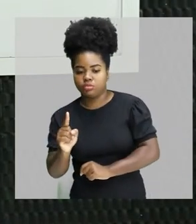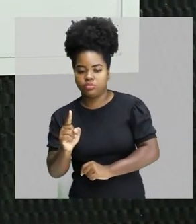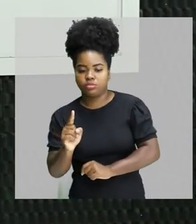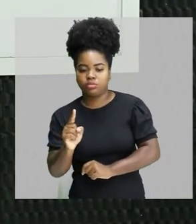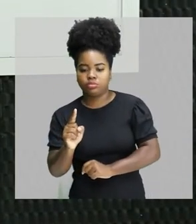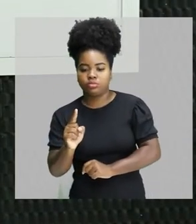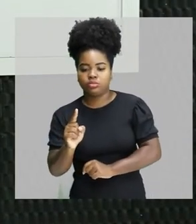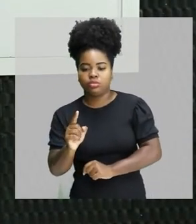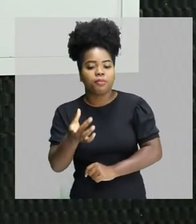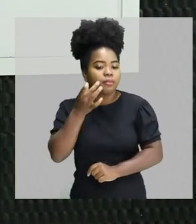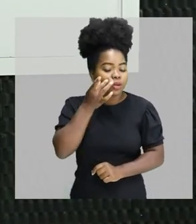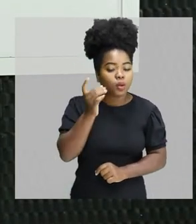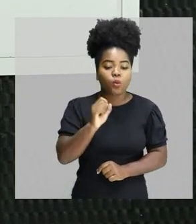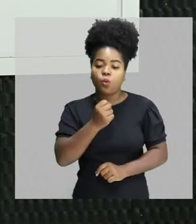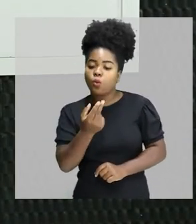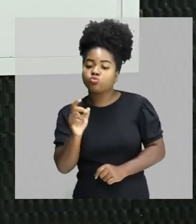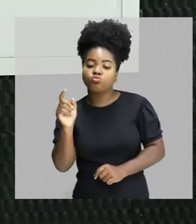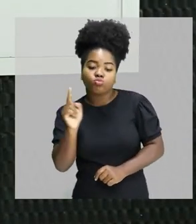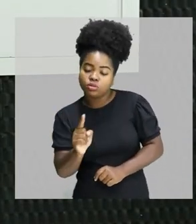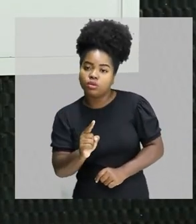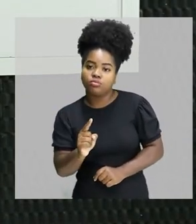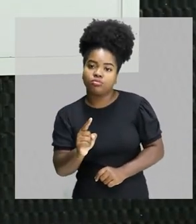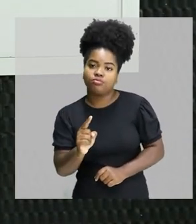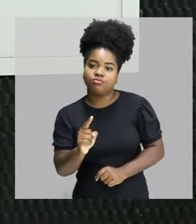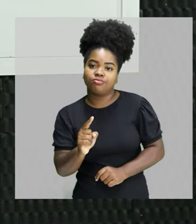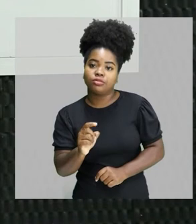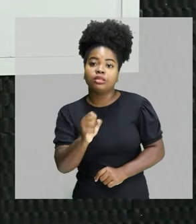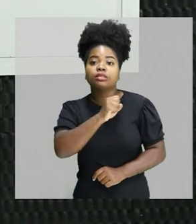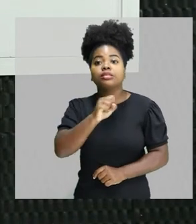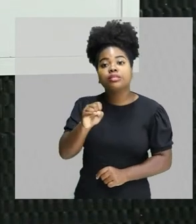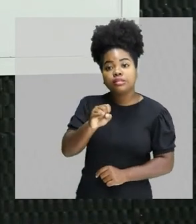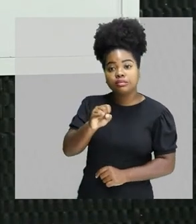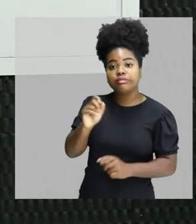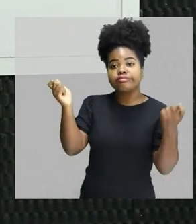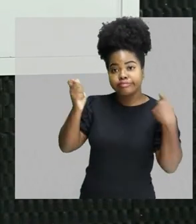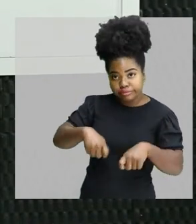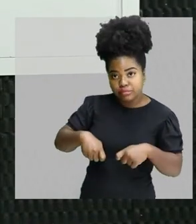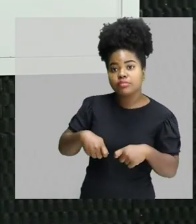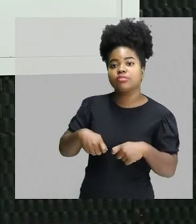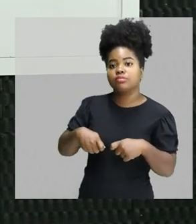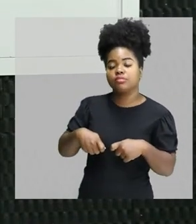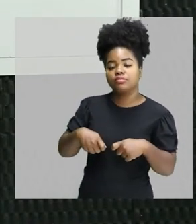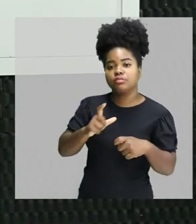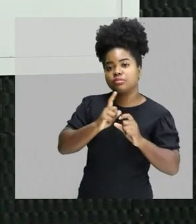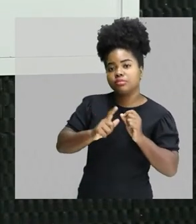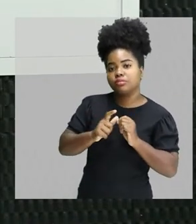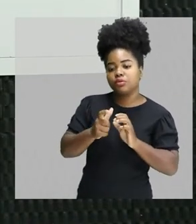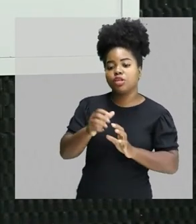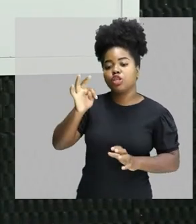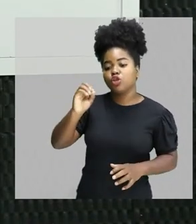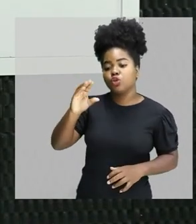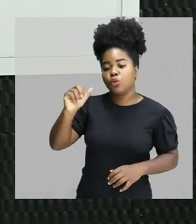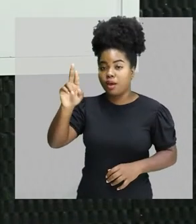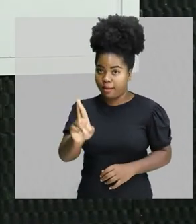for um meio material, certo? Se for um meio material, aí nós entramos em uma outra categoria que são das ondas